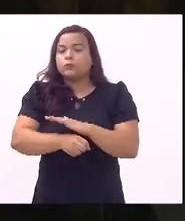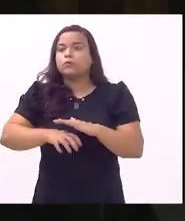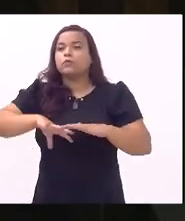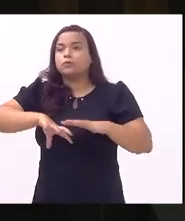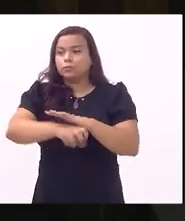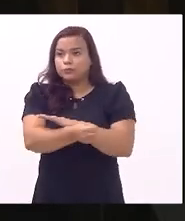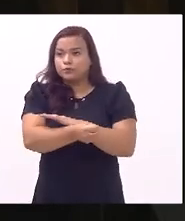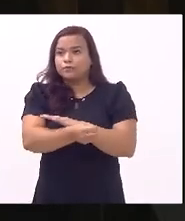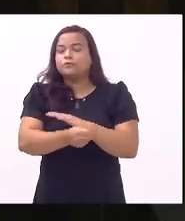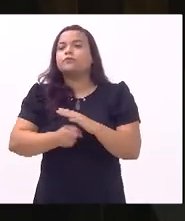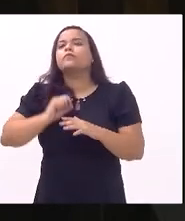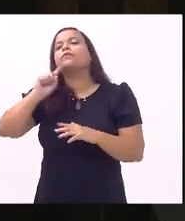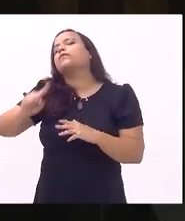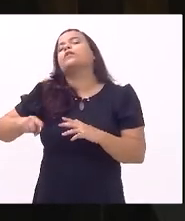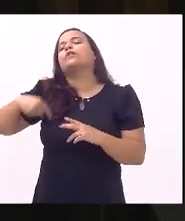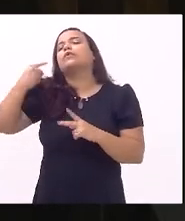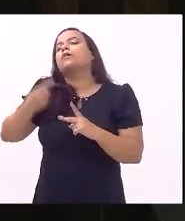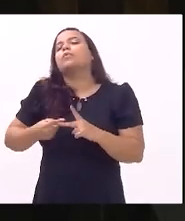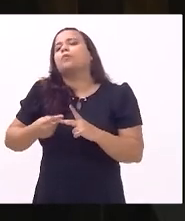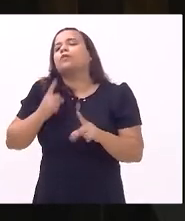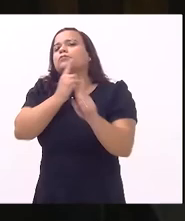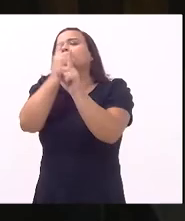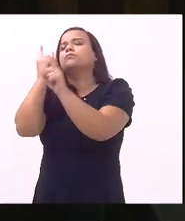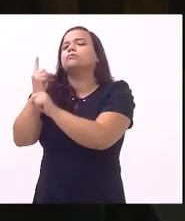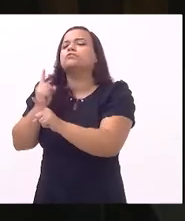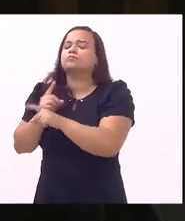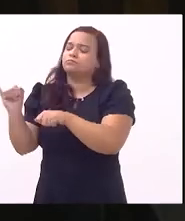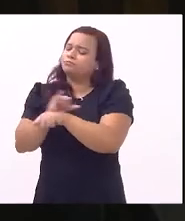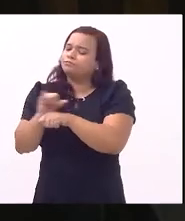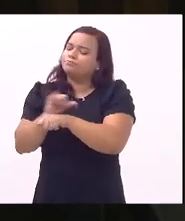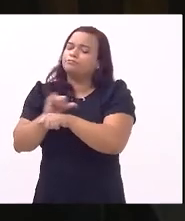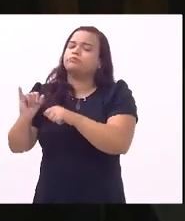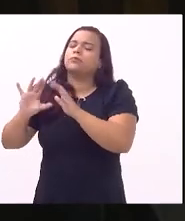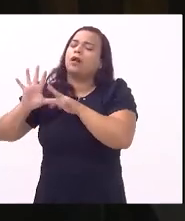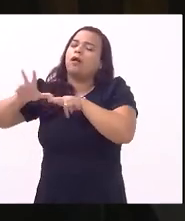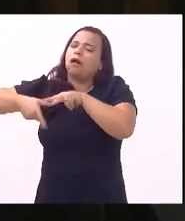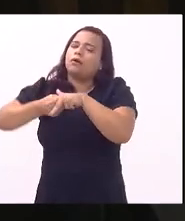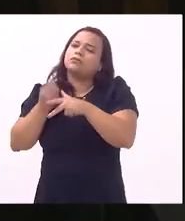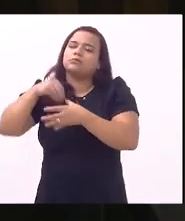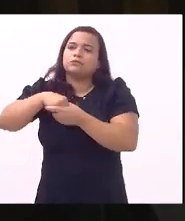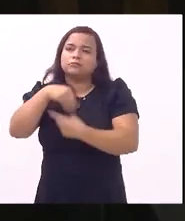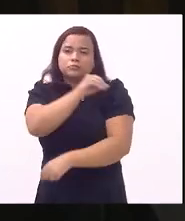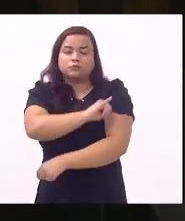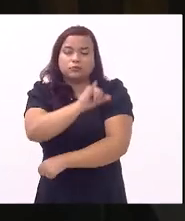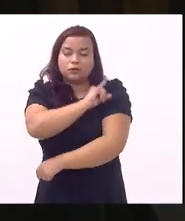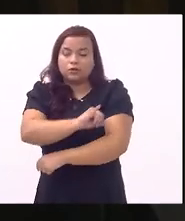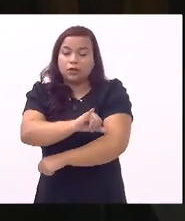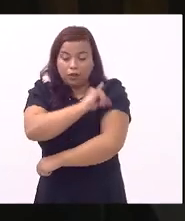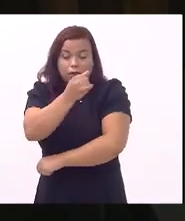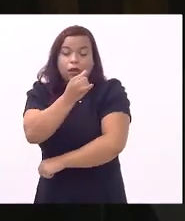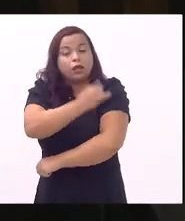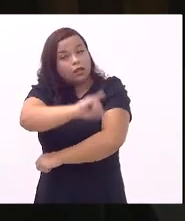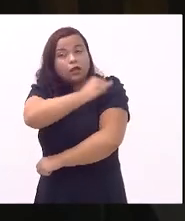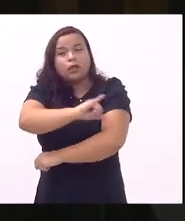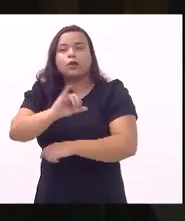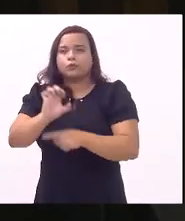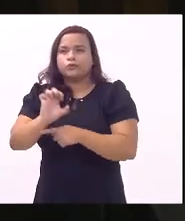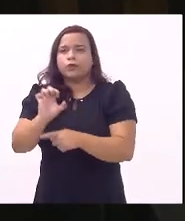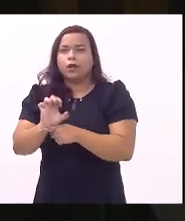após a descoberta de um esquema de corrupção no estado do Rio de Janeiro ele assumiu um mandato